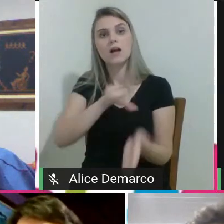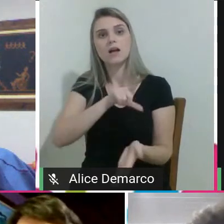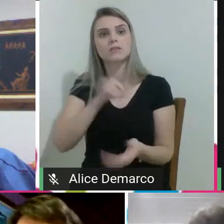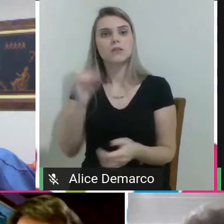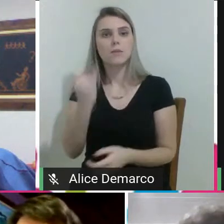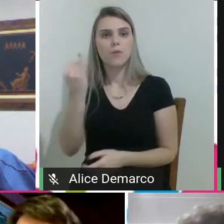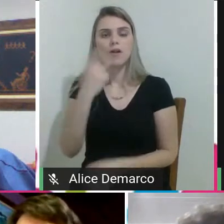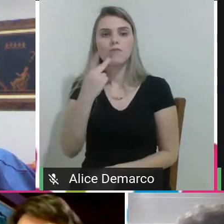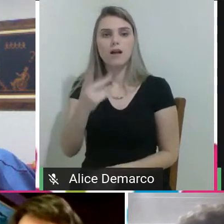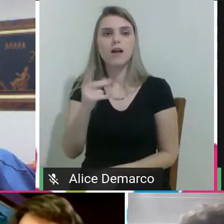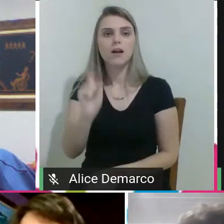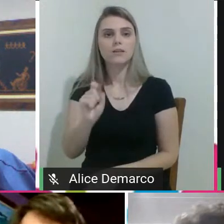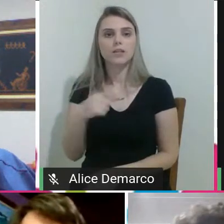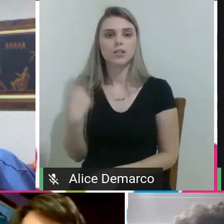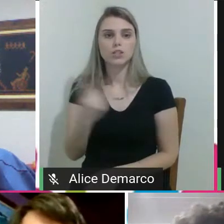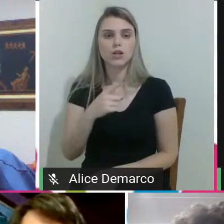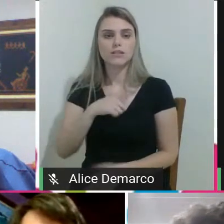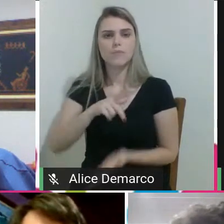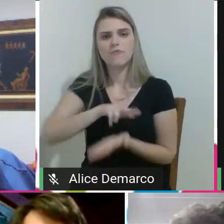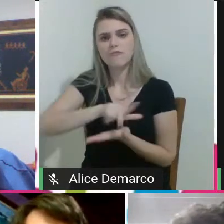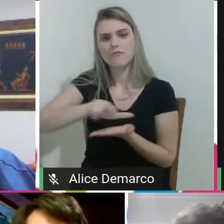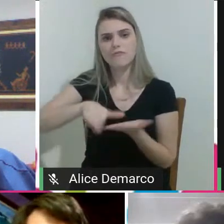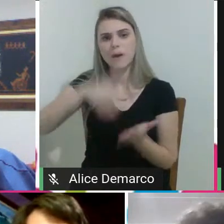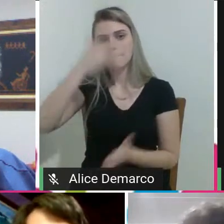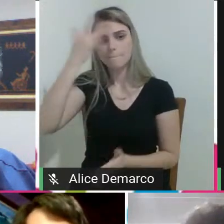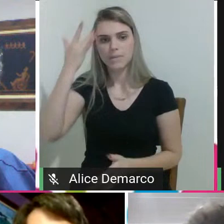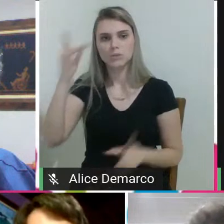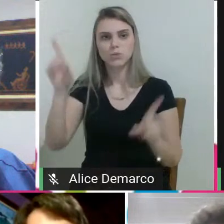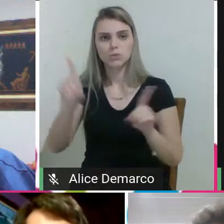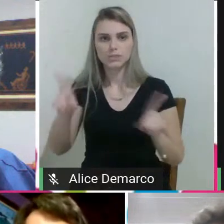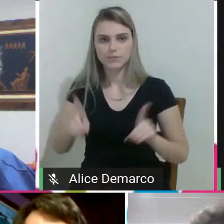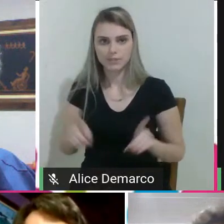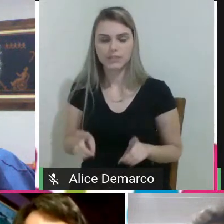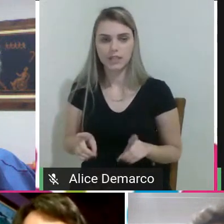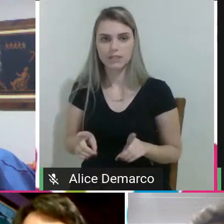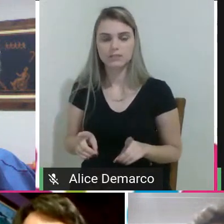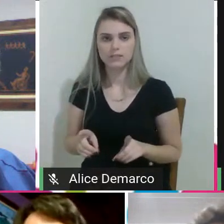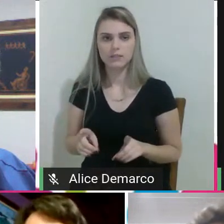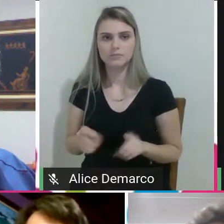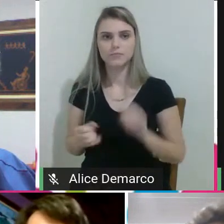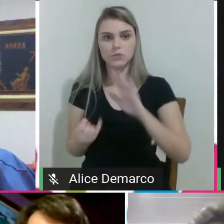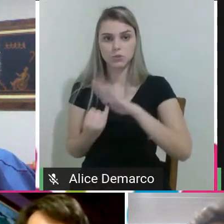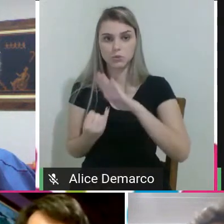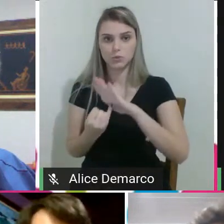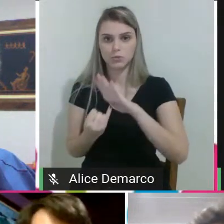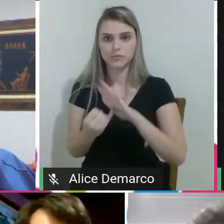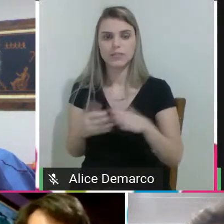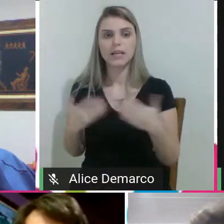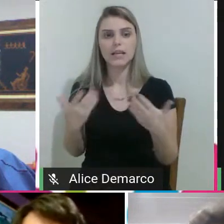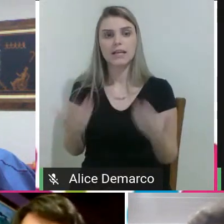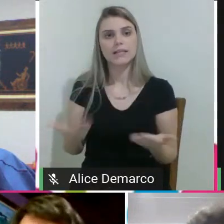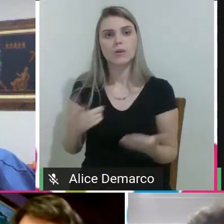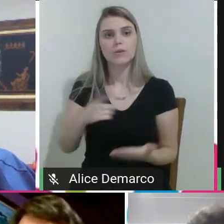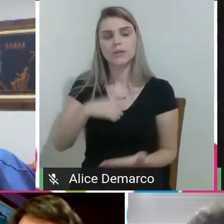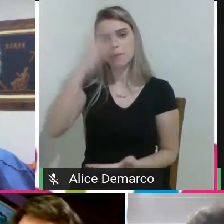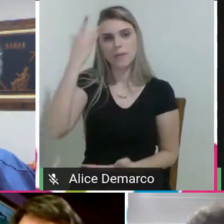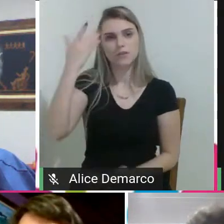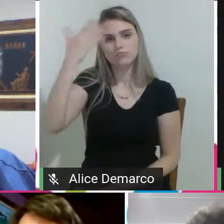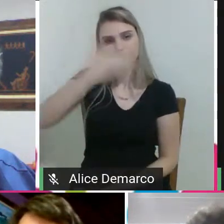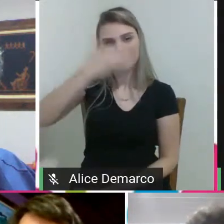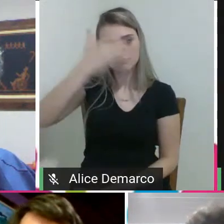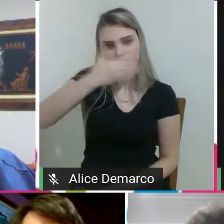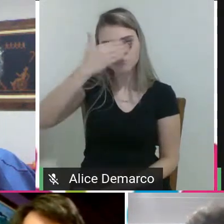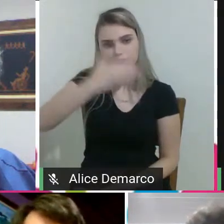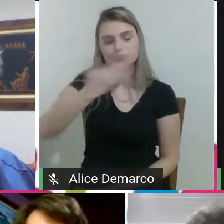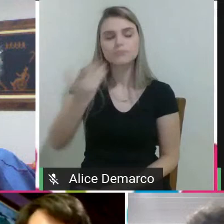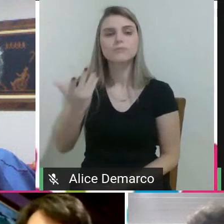que a gente tem várias pessoas com deficiência na nossa instituição, né? Então, a gente tem pessoas com baixa visão, a gente tem